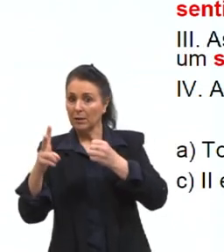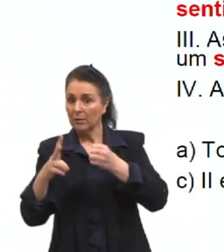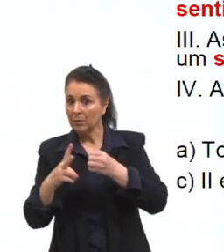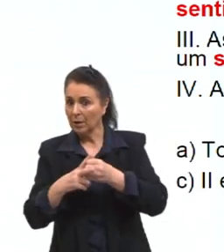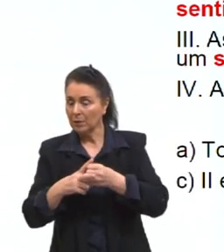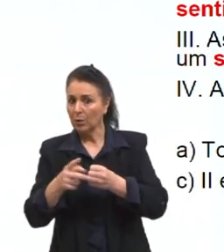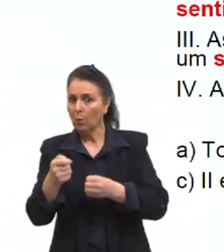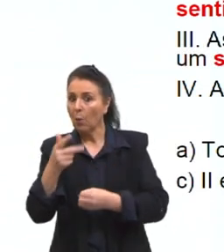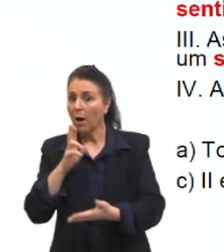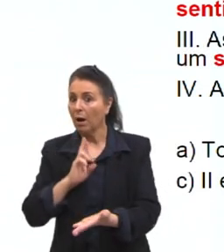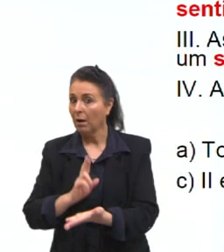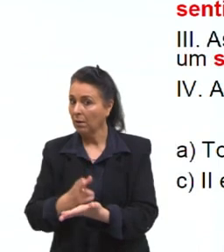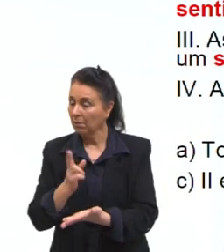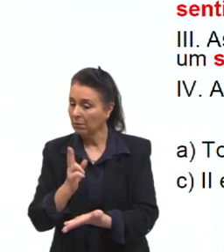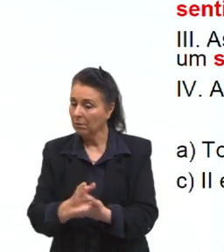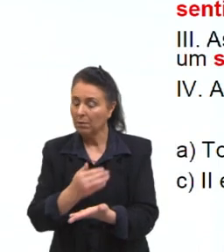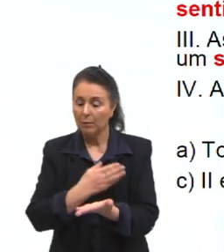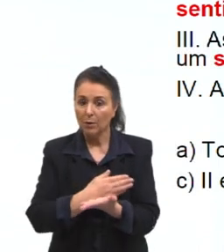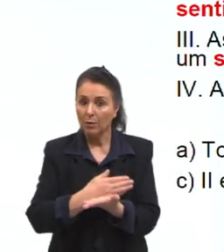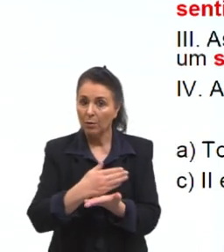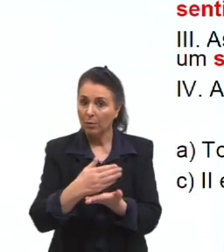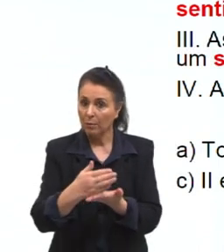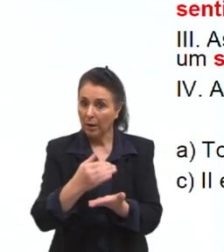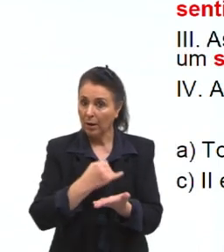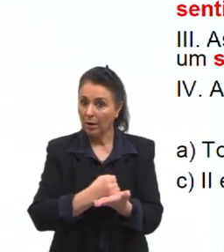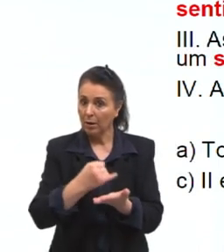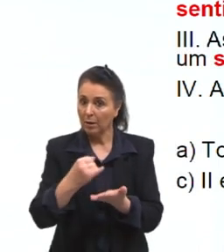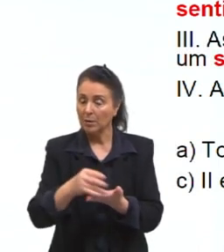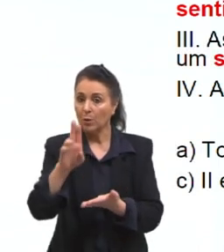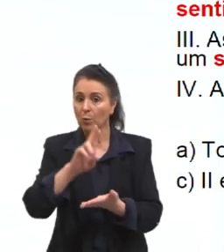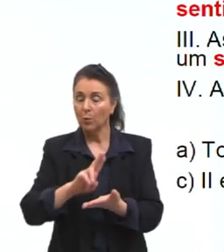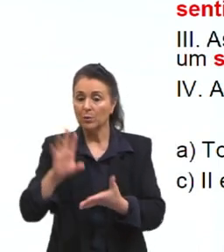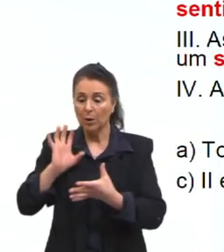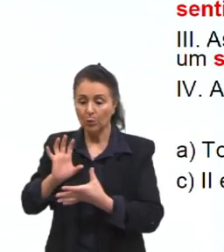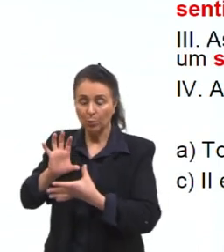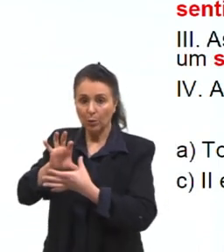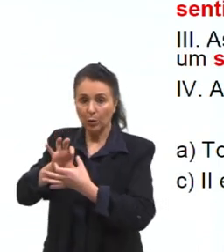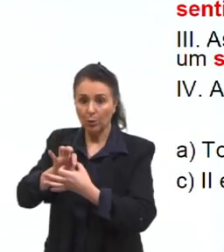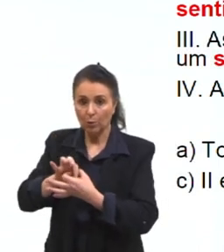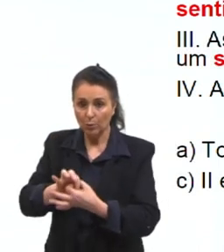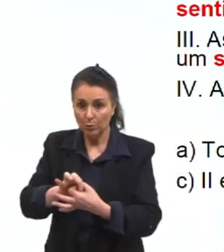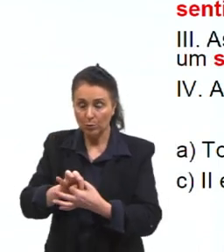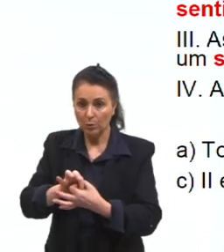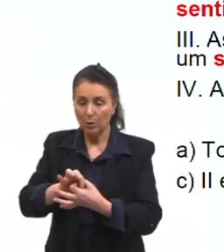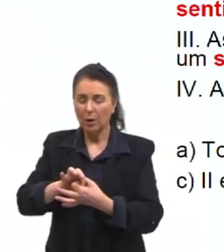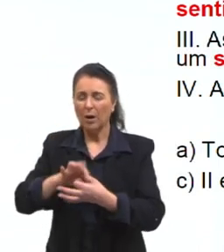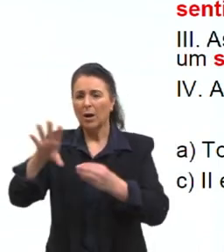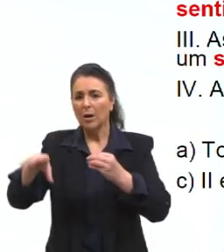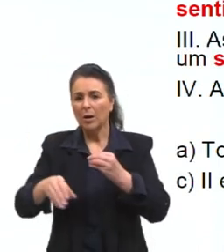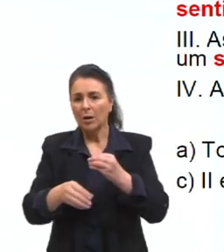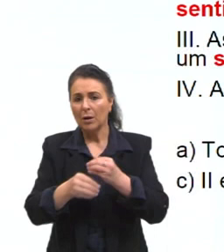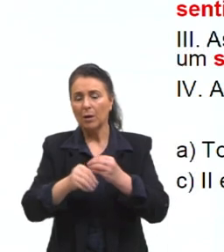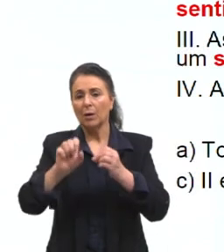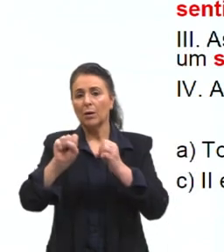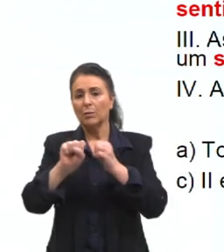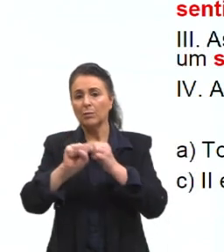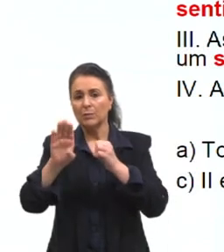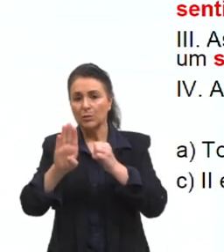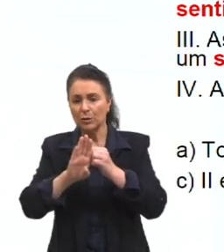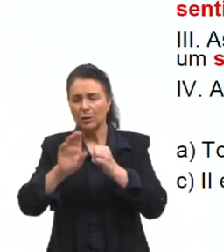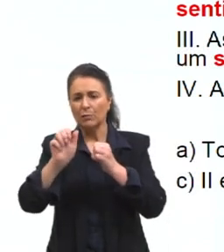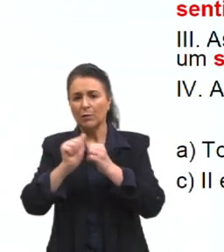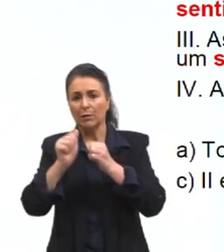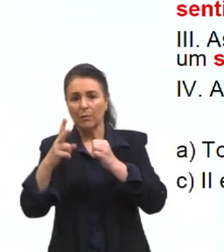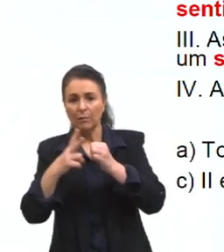sua maioria, iniciadas por uma conjunção e acrescidas de um substantivo, um adverbio ou um adjetivo.